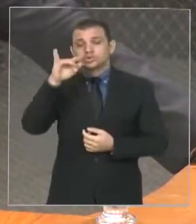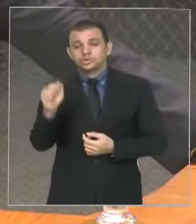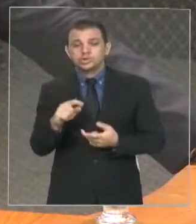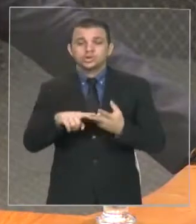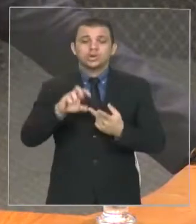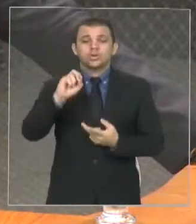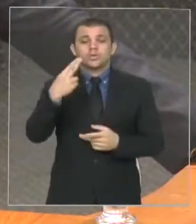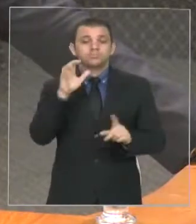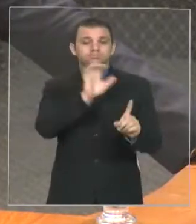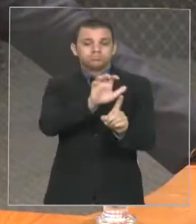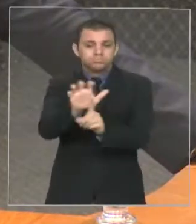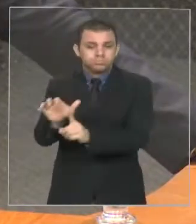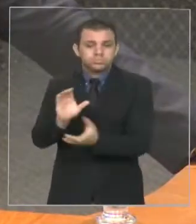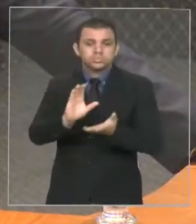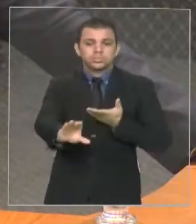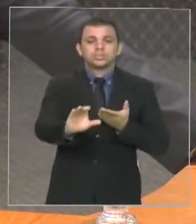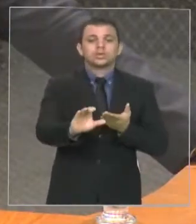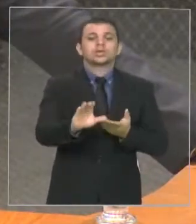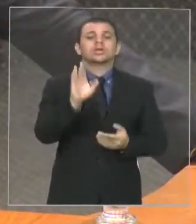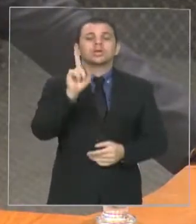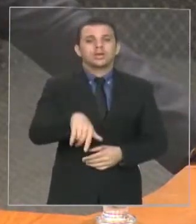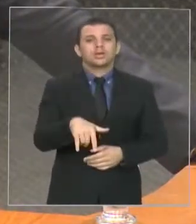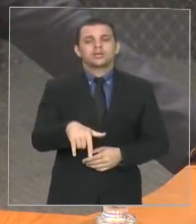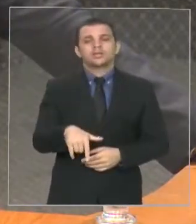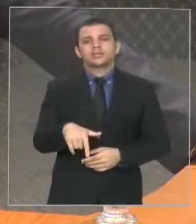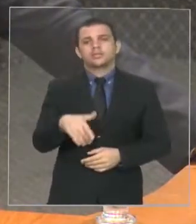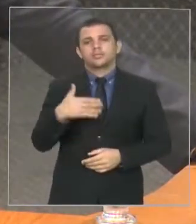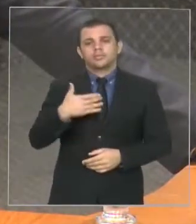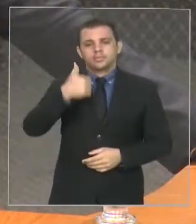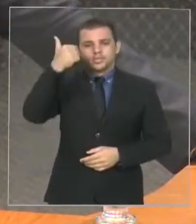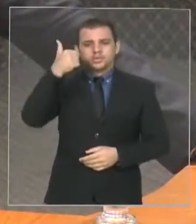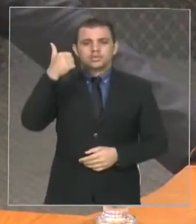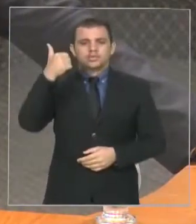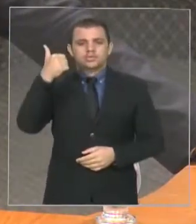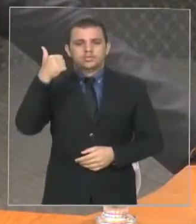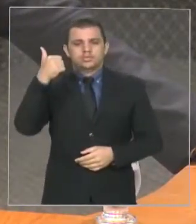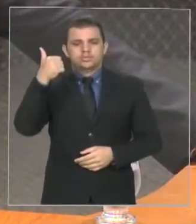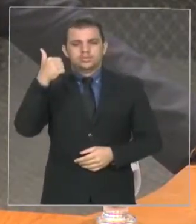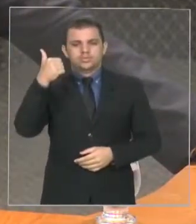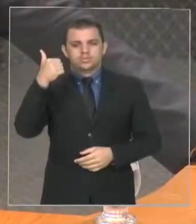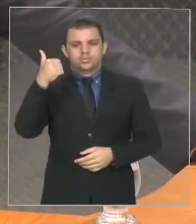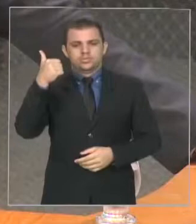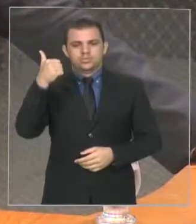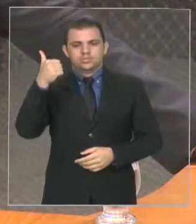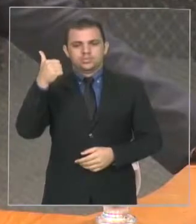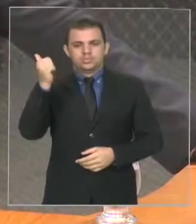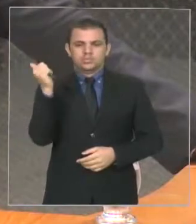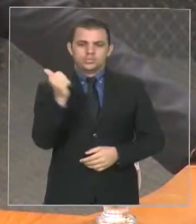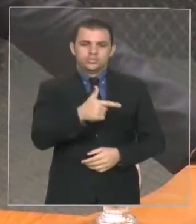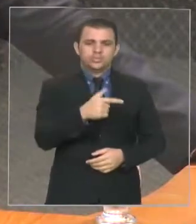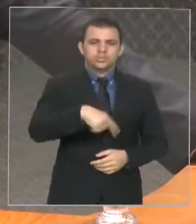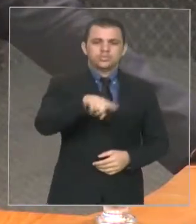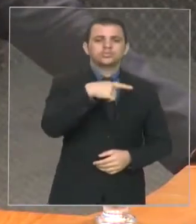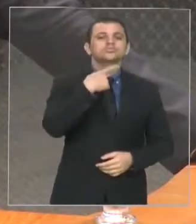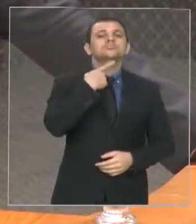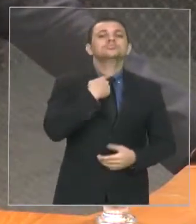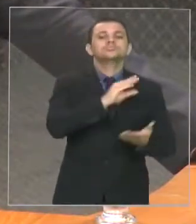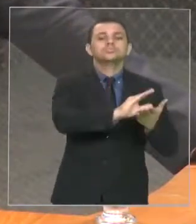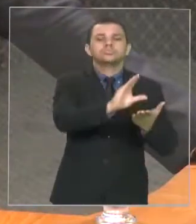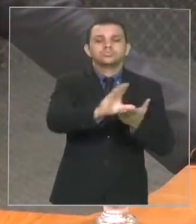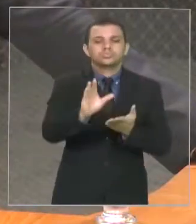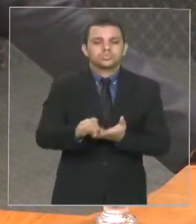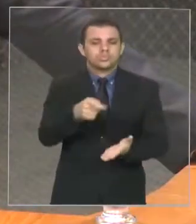emendas sejam maiores do que a necessativa de perpetrar aqui o desejo de todos nós de termos as nossas emendas